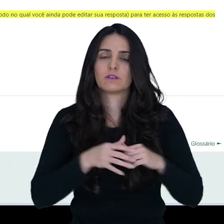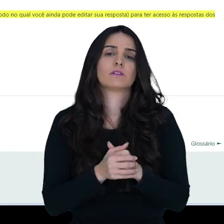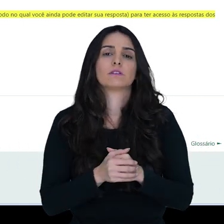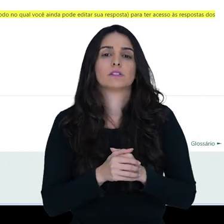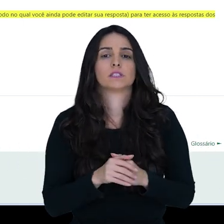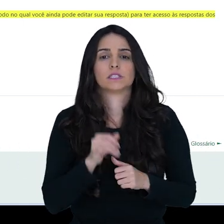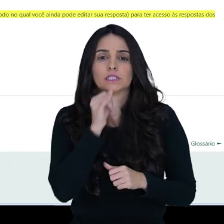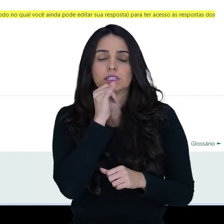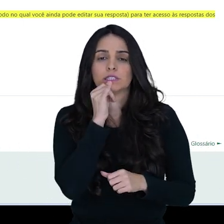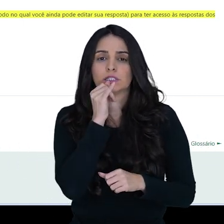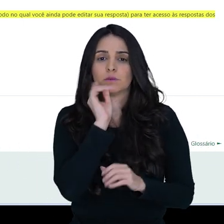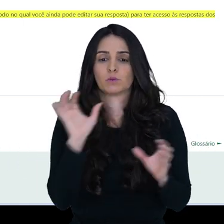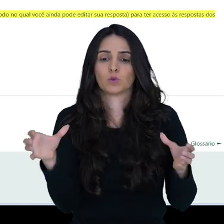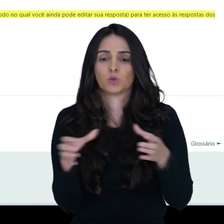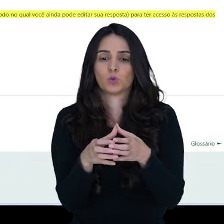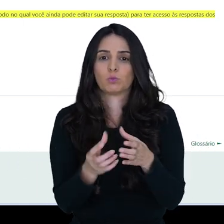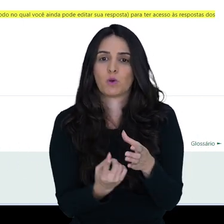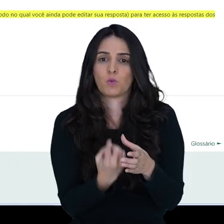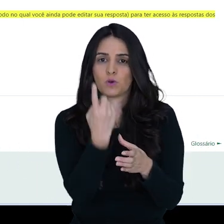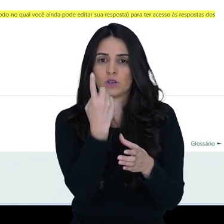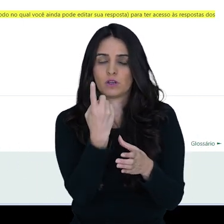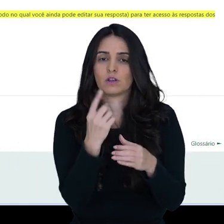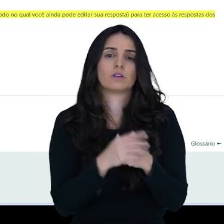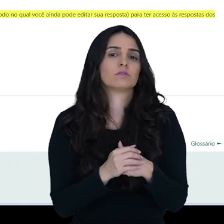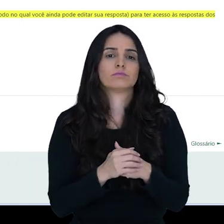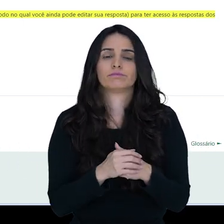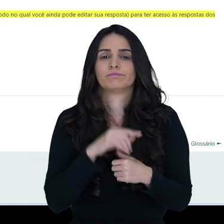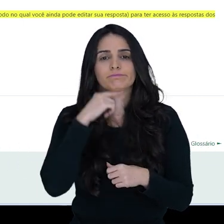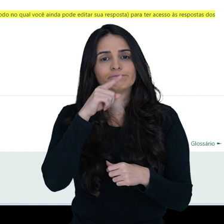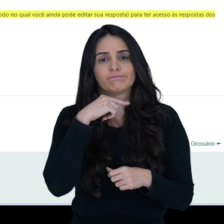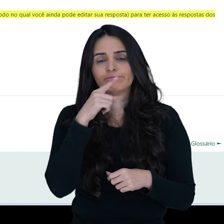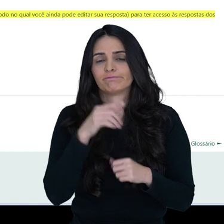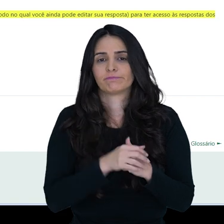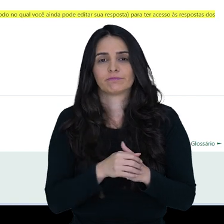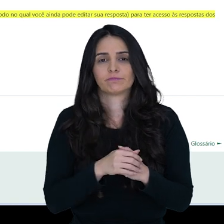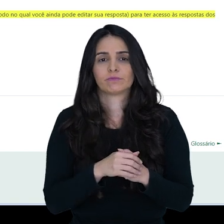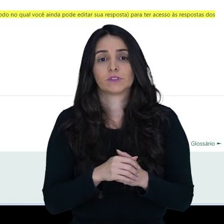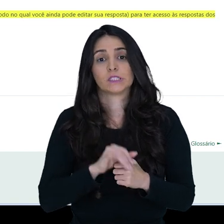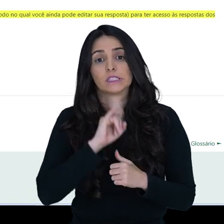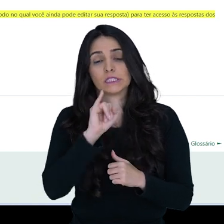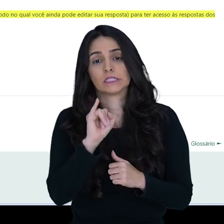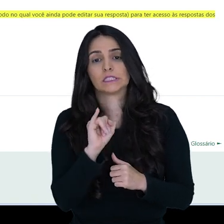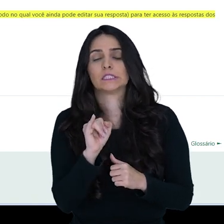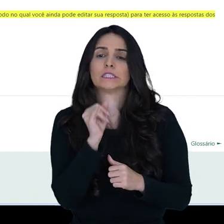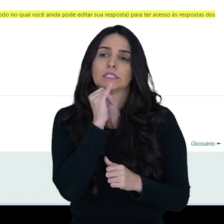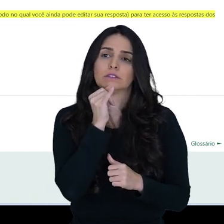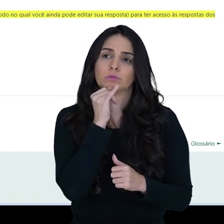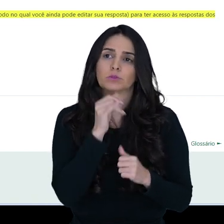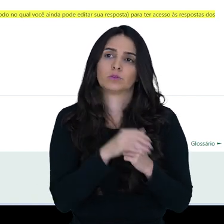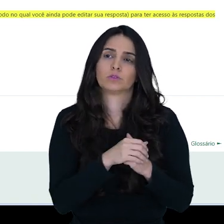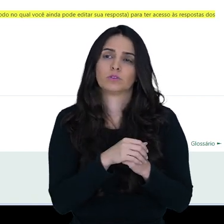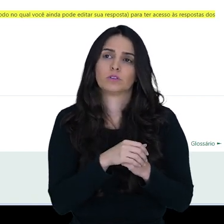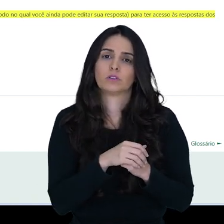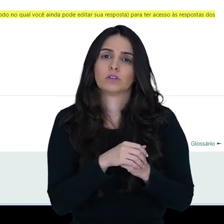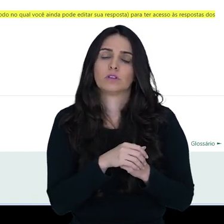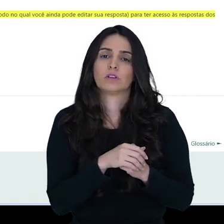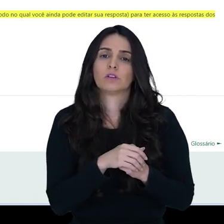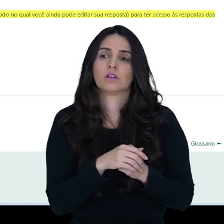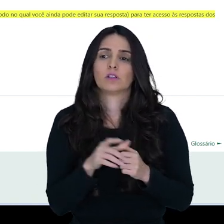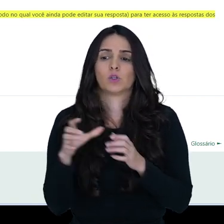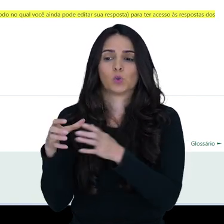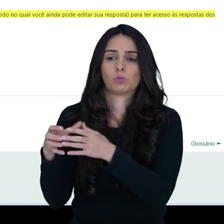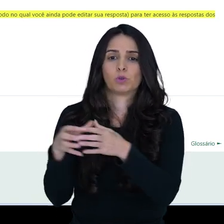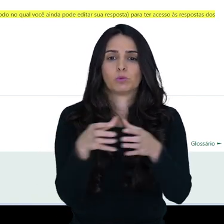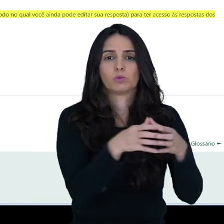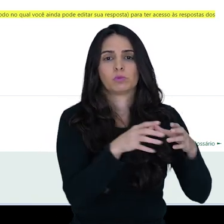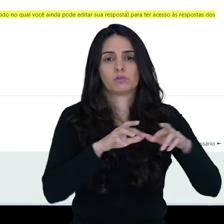você tiver uma turma única, nem vai aparecer essa opção aqui. Agora, se for o caso de você ter